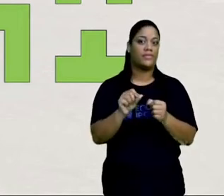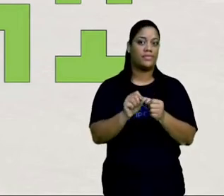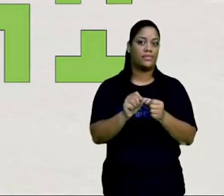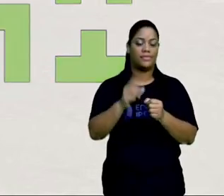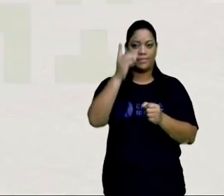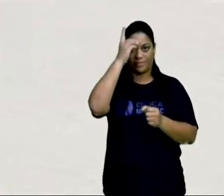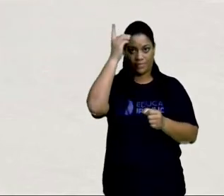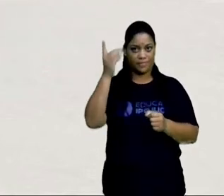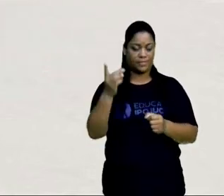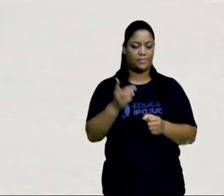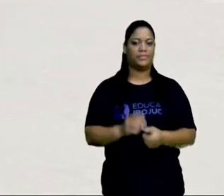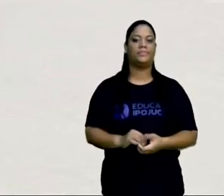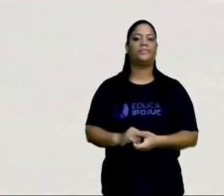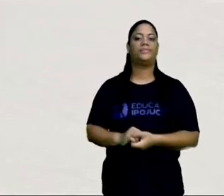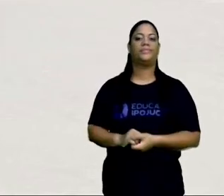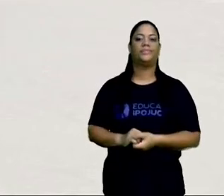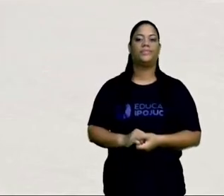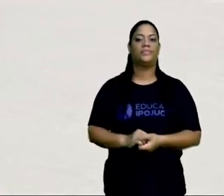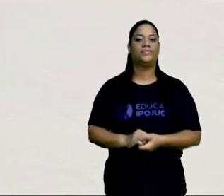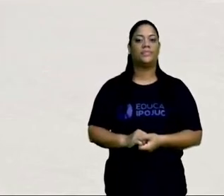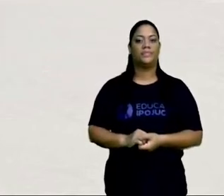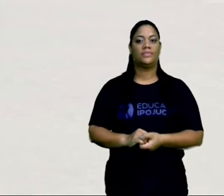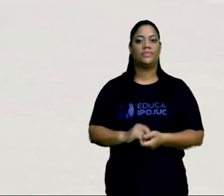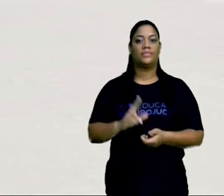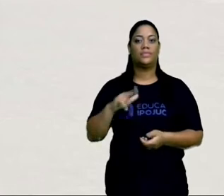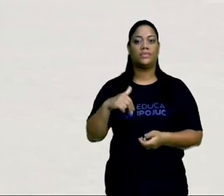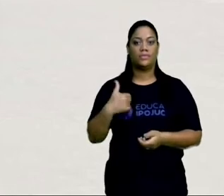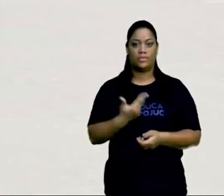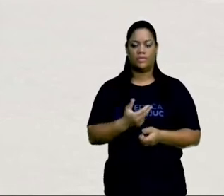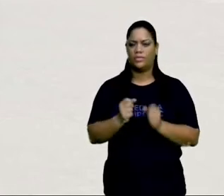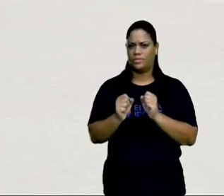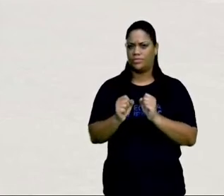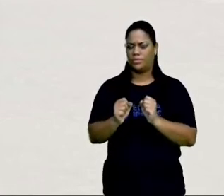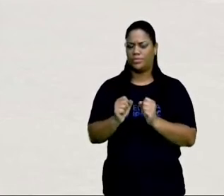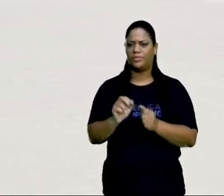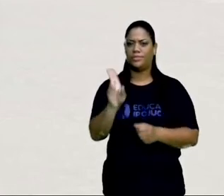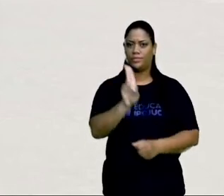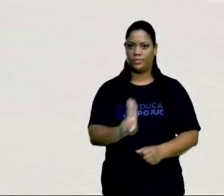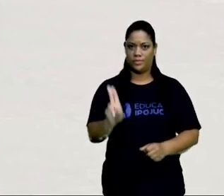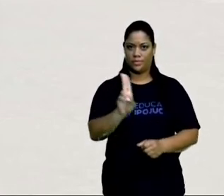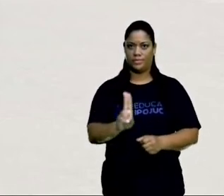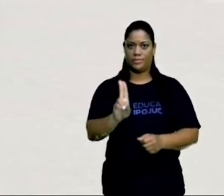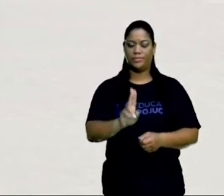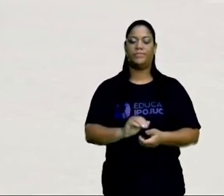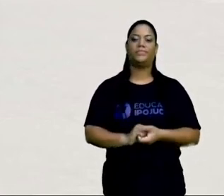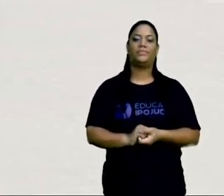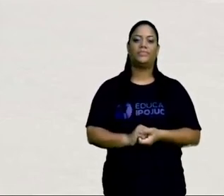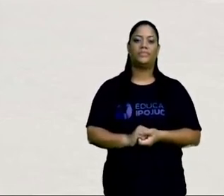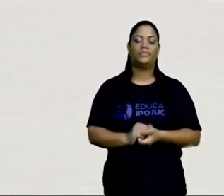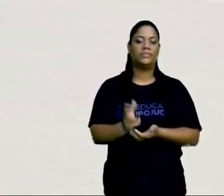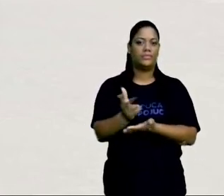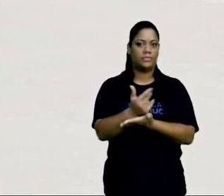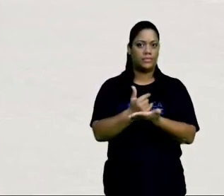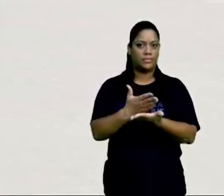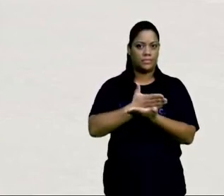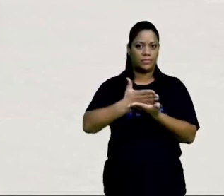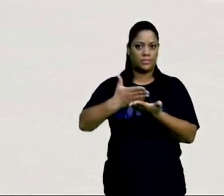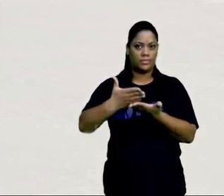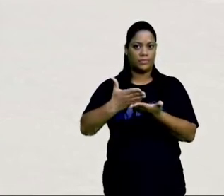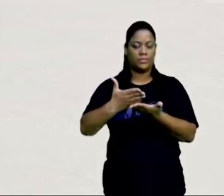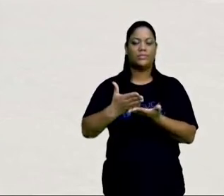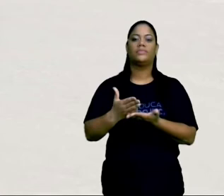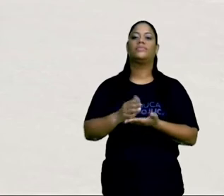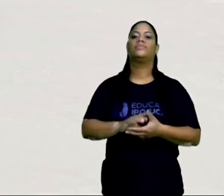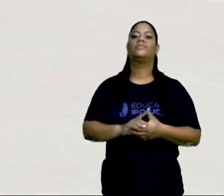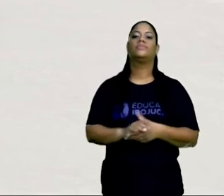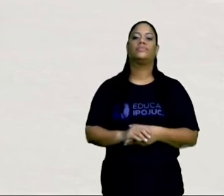A ideia é a seguinte, a gente pode pegar nossa figura inicial, eu coloco aqui para